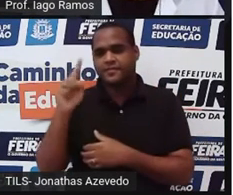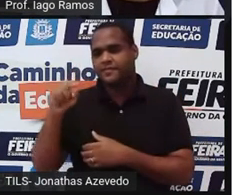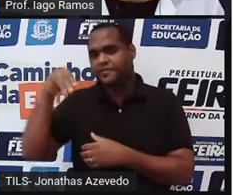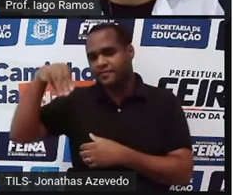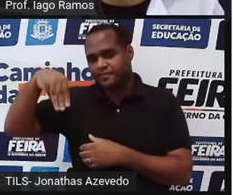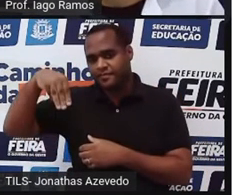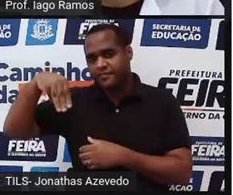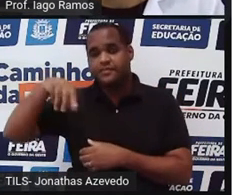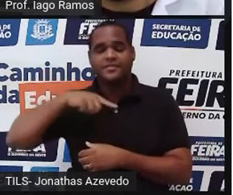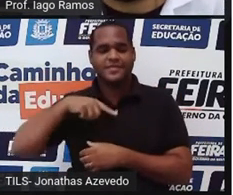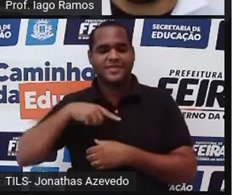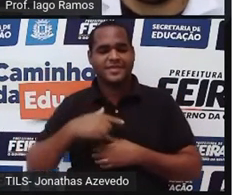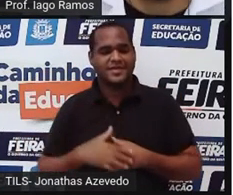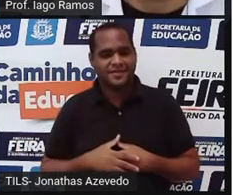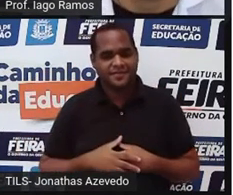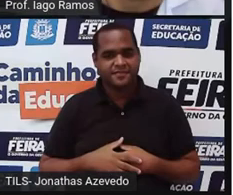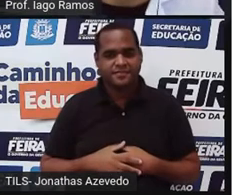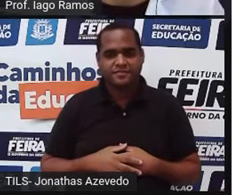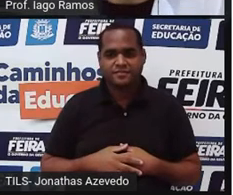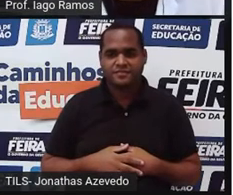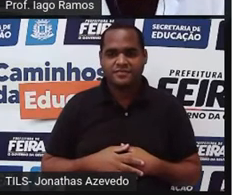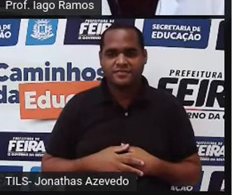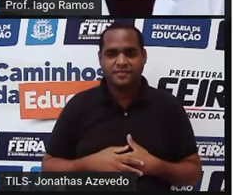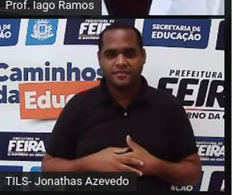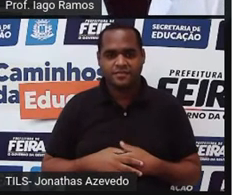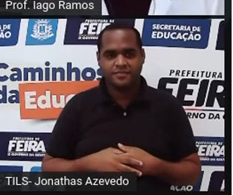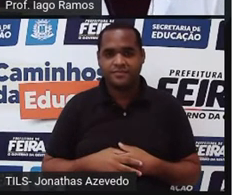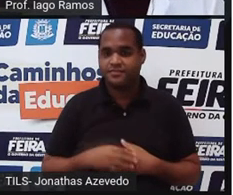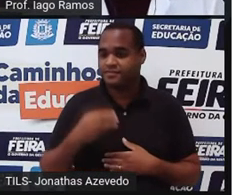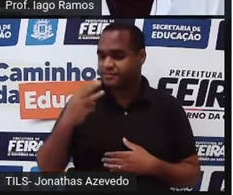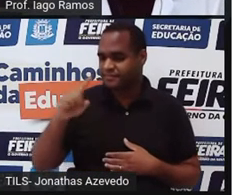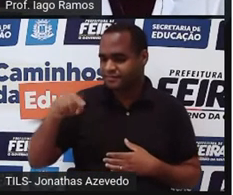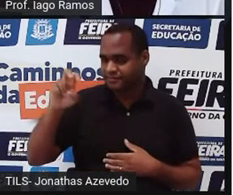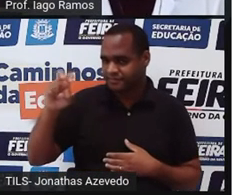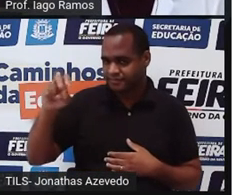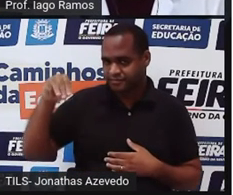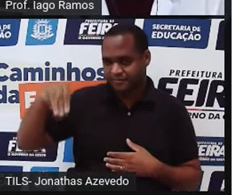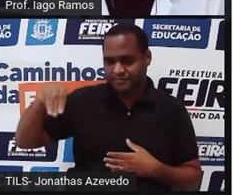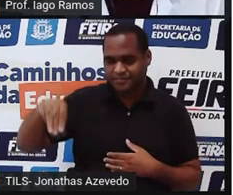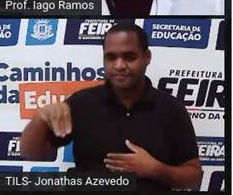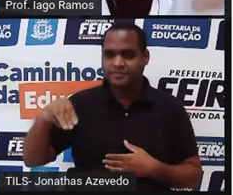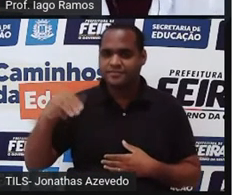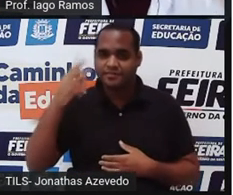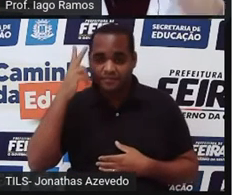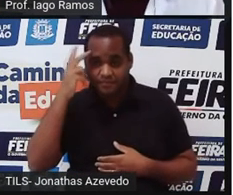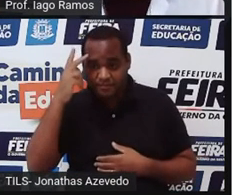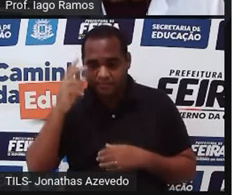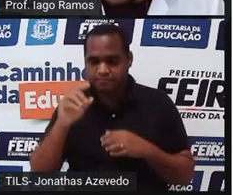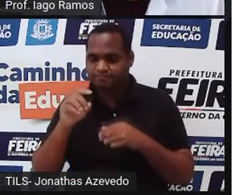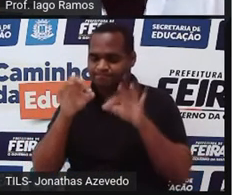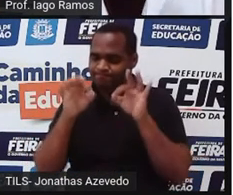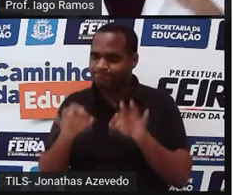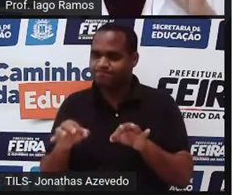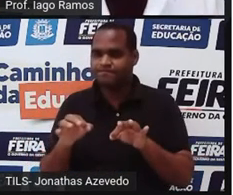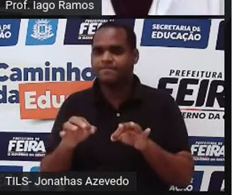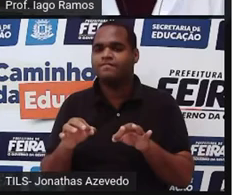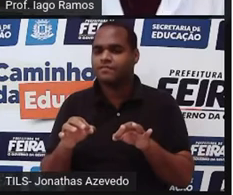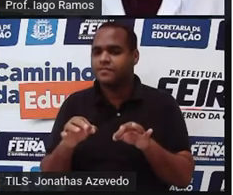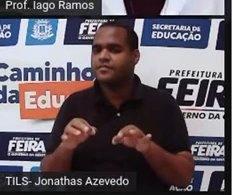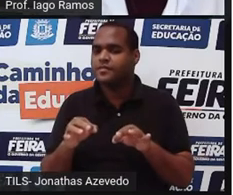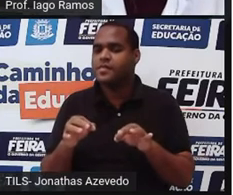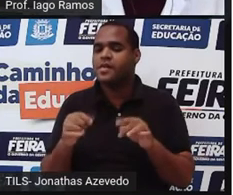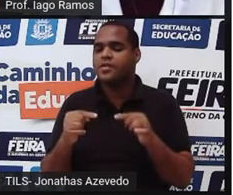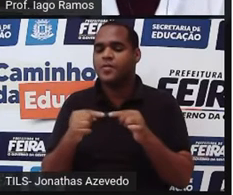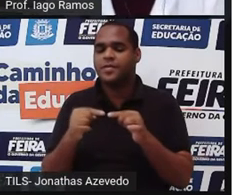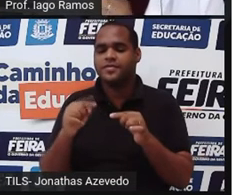,5 é um número decimal exato. Se é um número